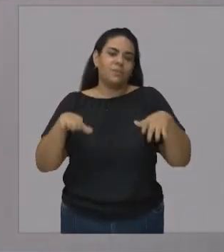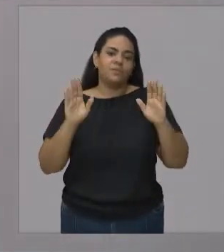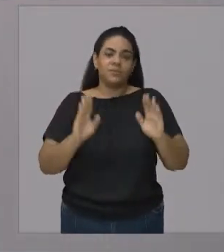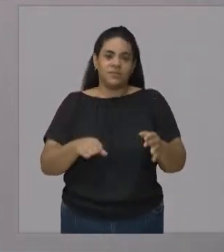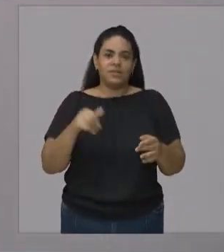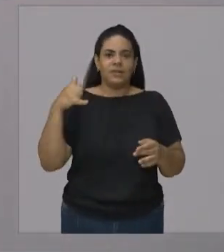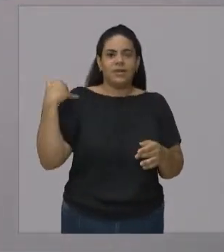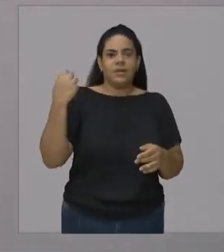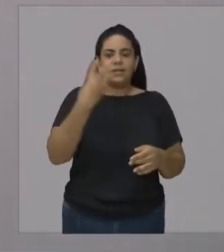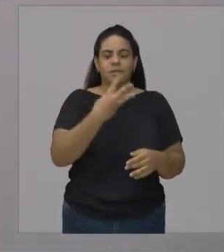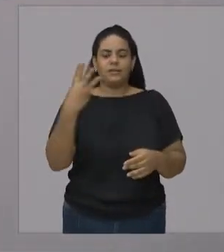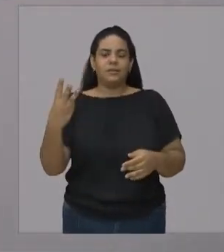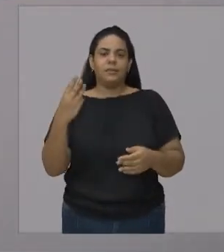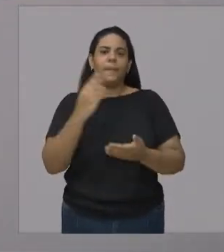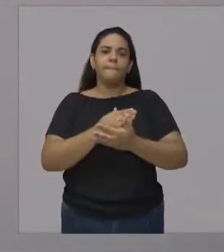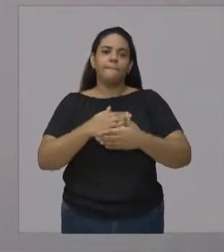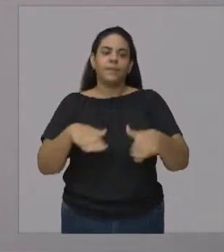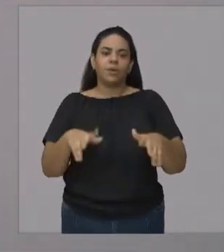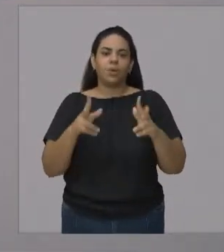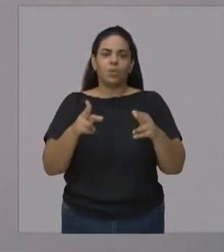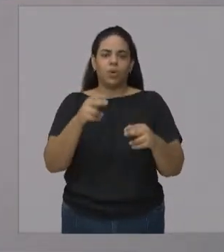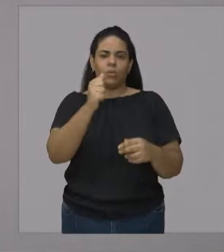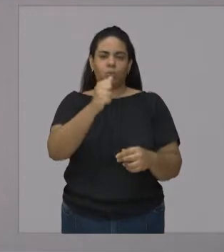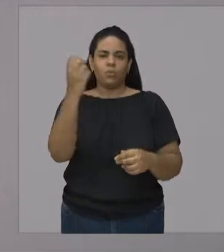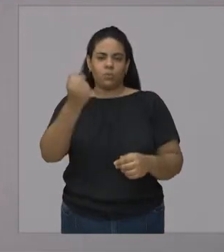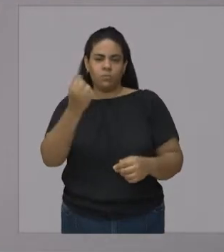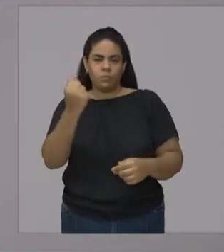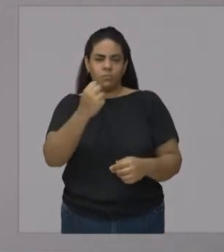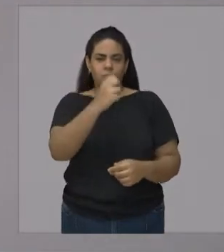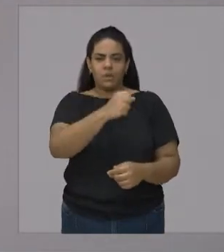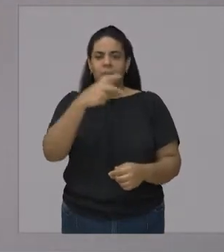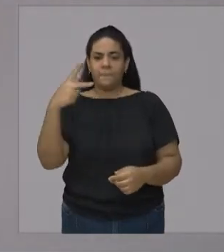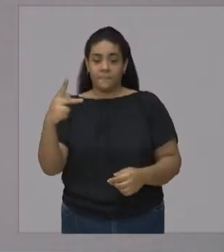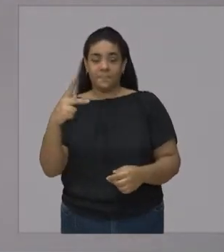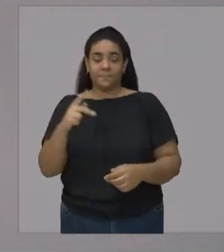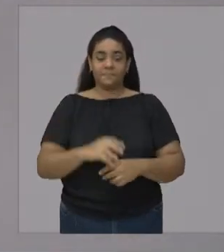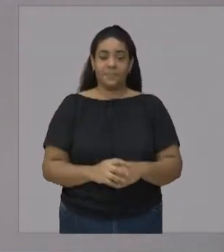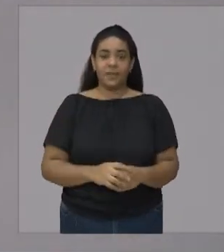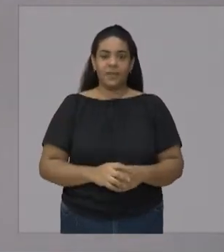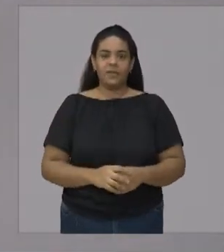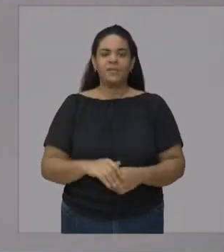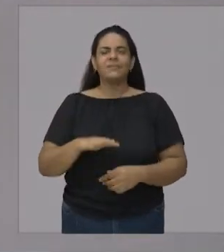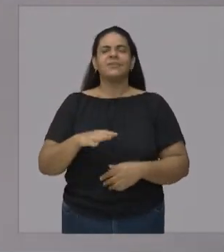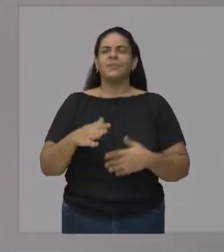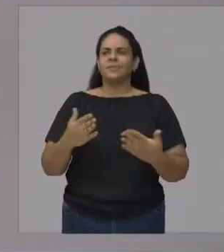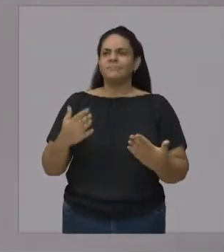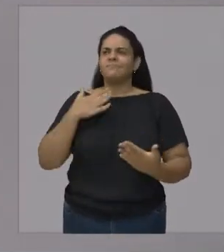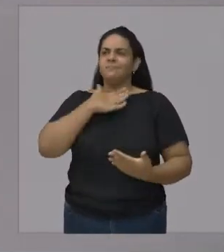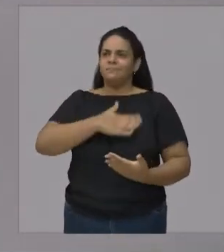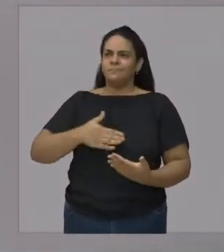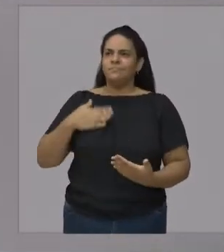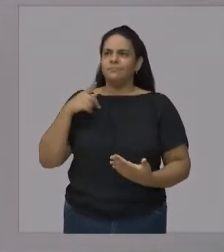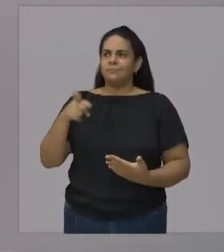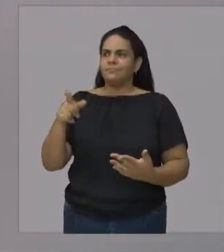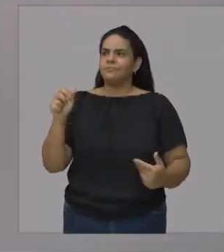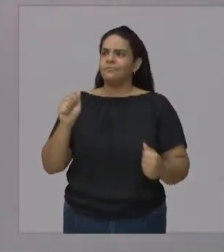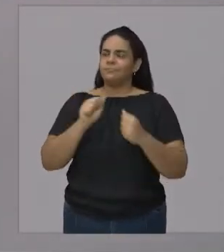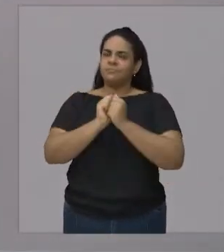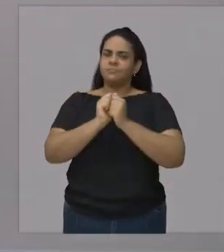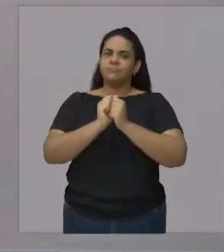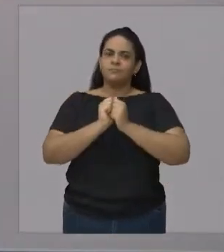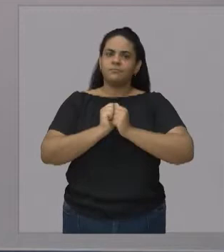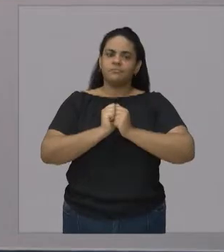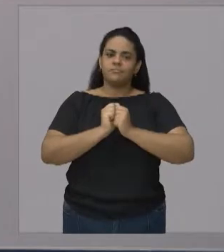anos Daniel Mais uma vez É uma honra Receber a você aqui E nós estamos